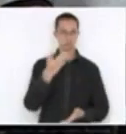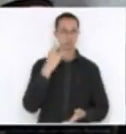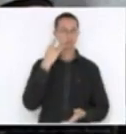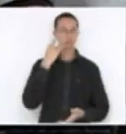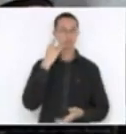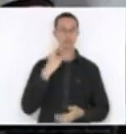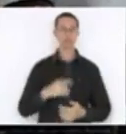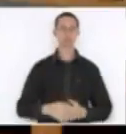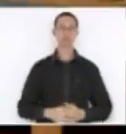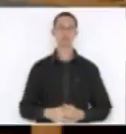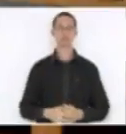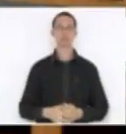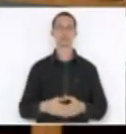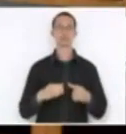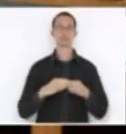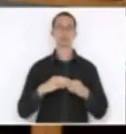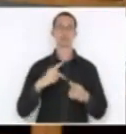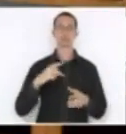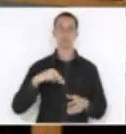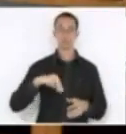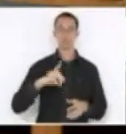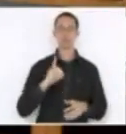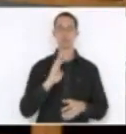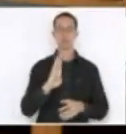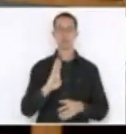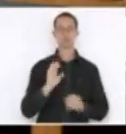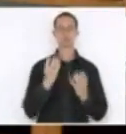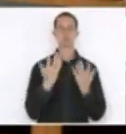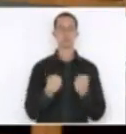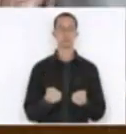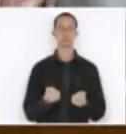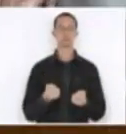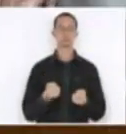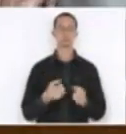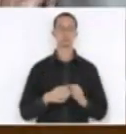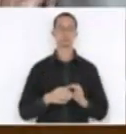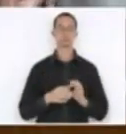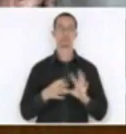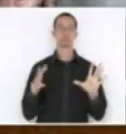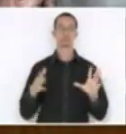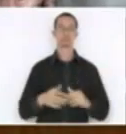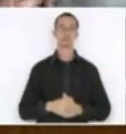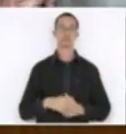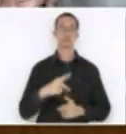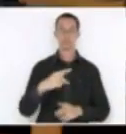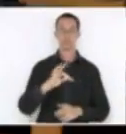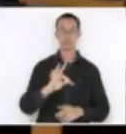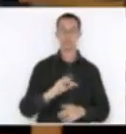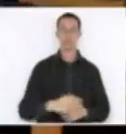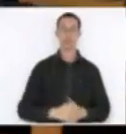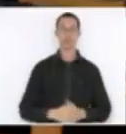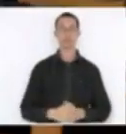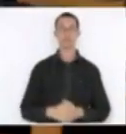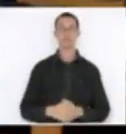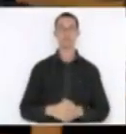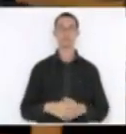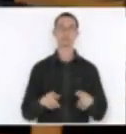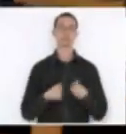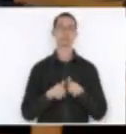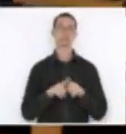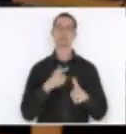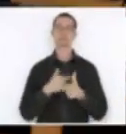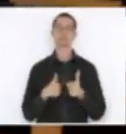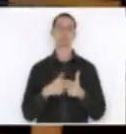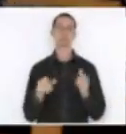palavra. Bancada do PMDB, sem objeção, senhor presidente. Sem objeção. Bancada do Partido dos Trabalhadores. Senhor presidente, nós também não temos problema